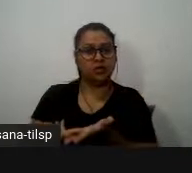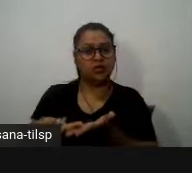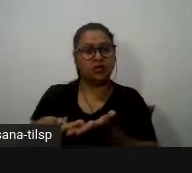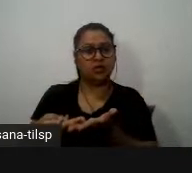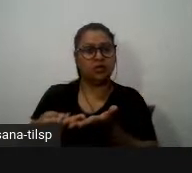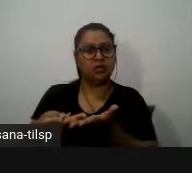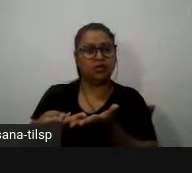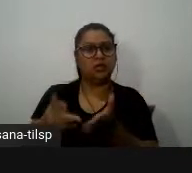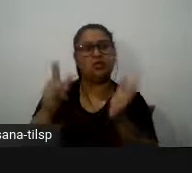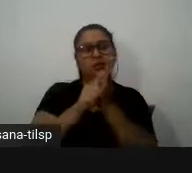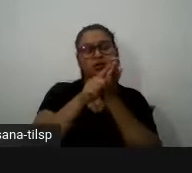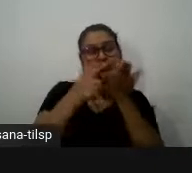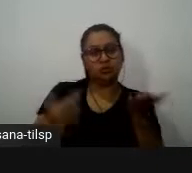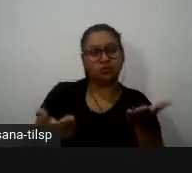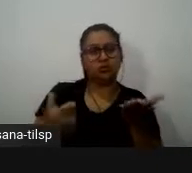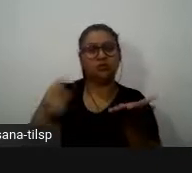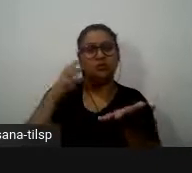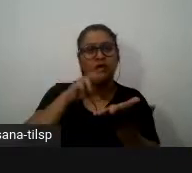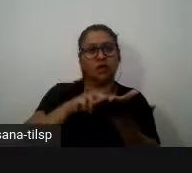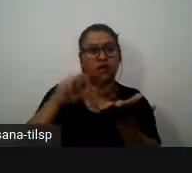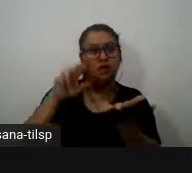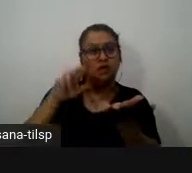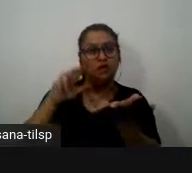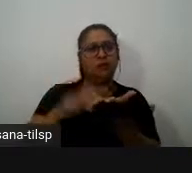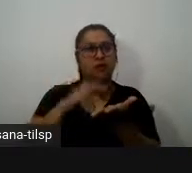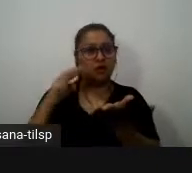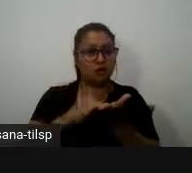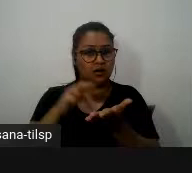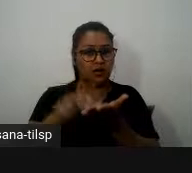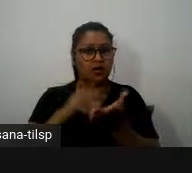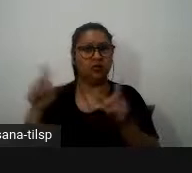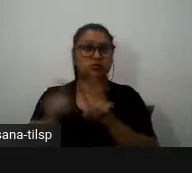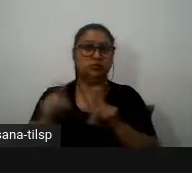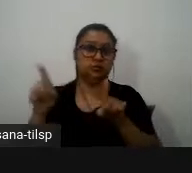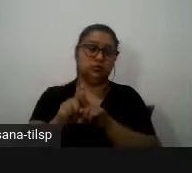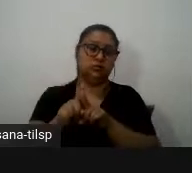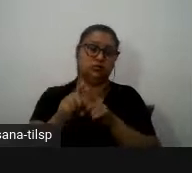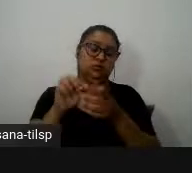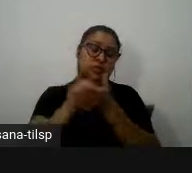pelos jornais pelas revistas ou seja pela uma atividade jornalística